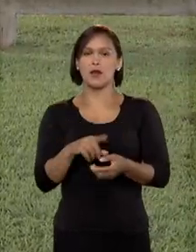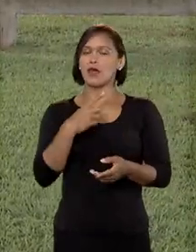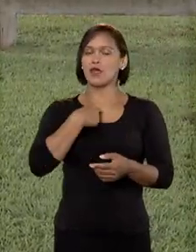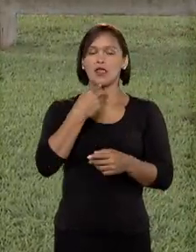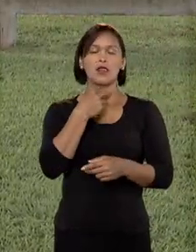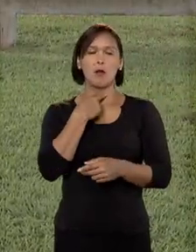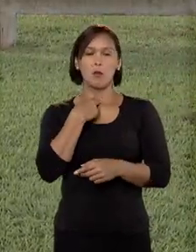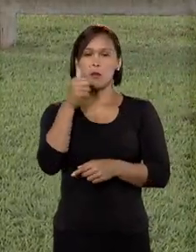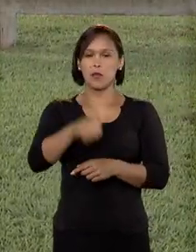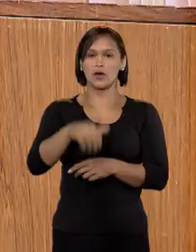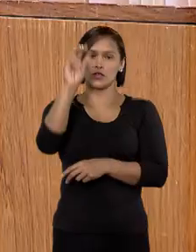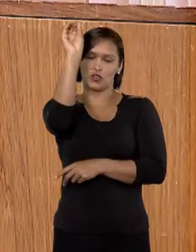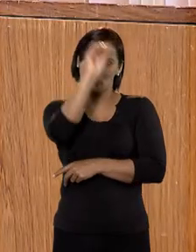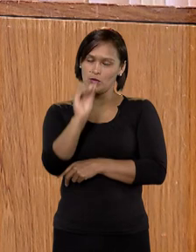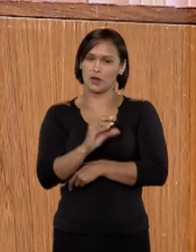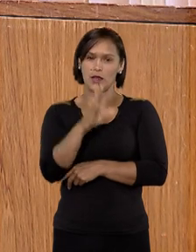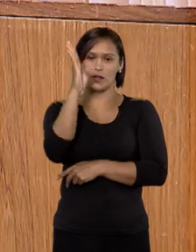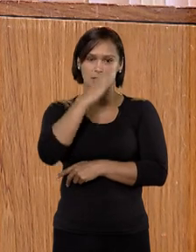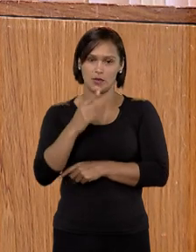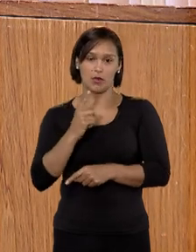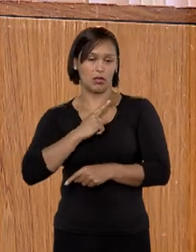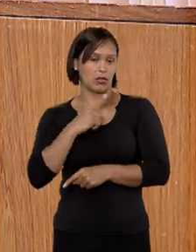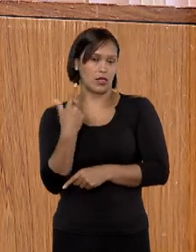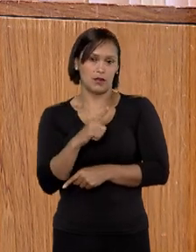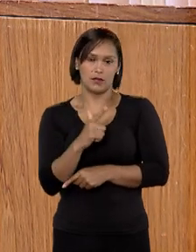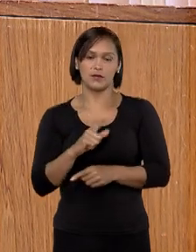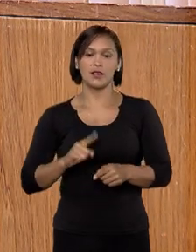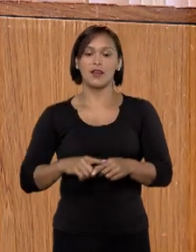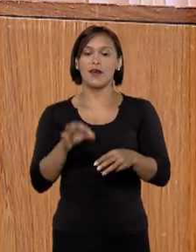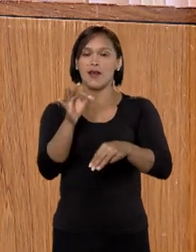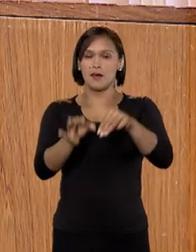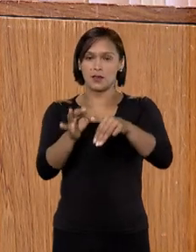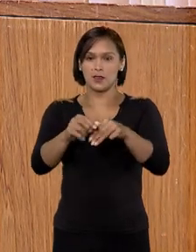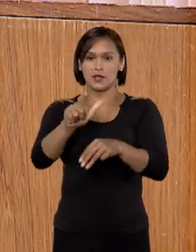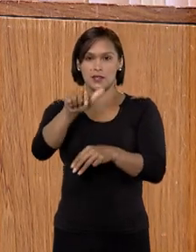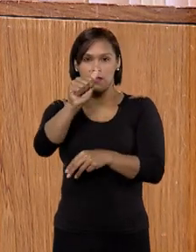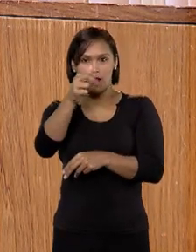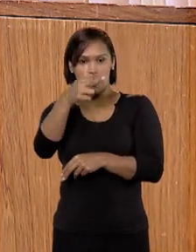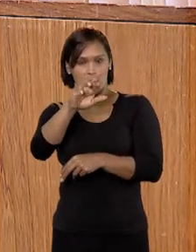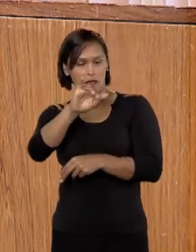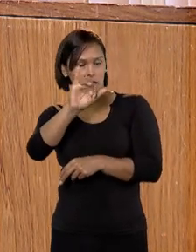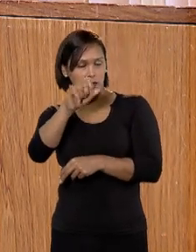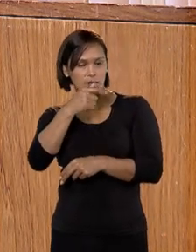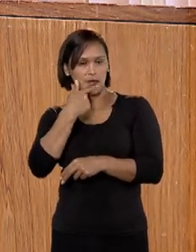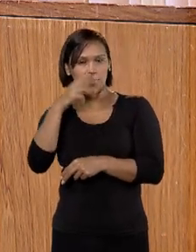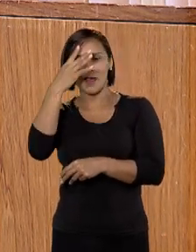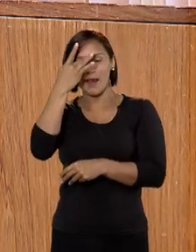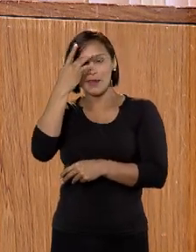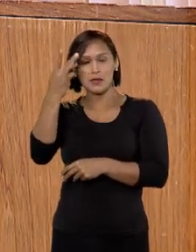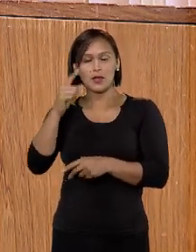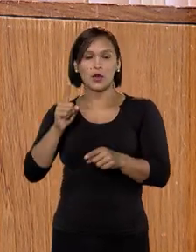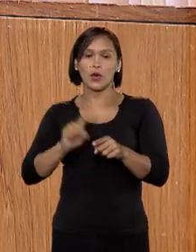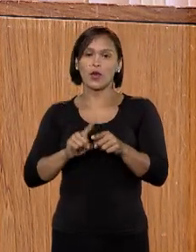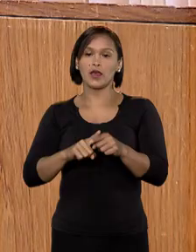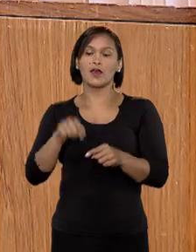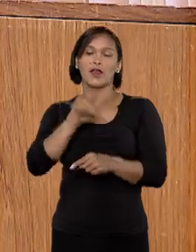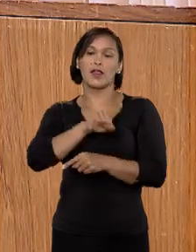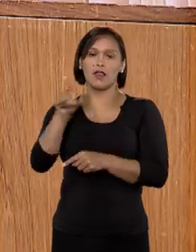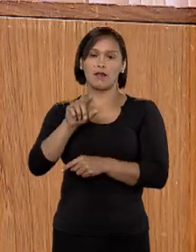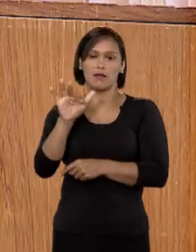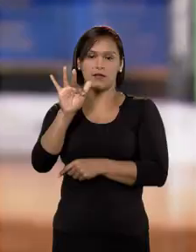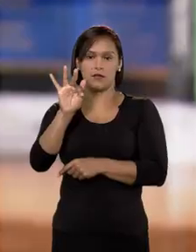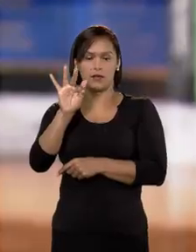admitido no direito brasileiro. A relatora do pedido, ministra Laurita Vaz, ressaltou, entre outras coisas, que o acordo do